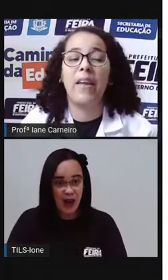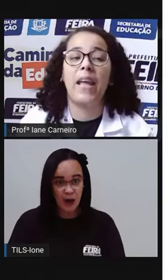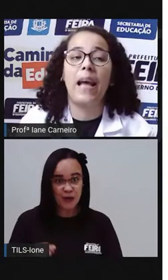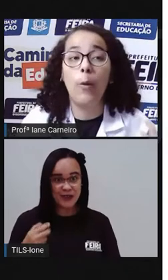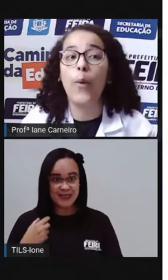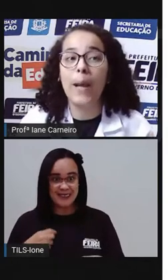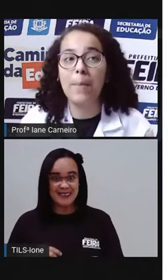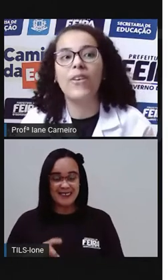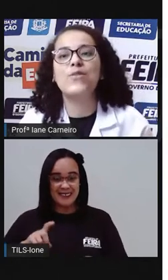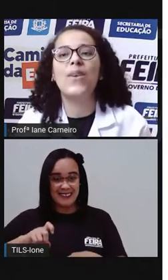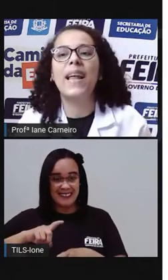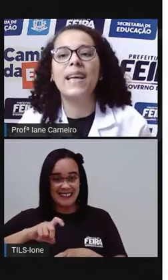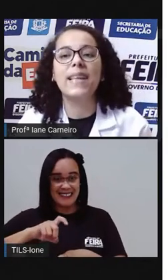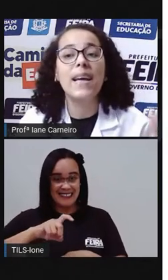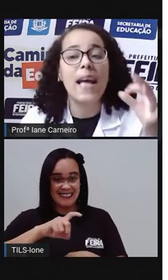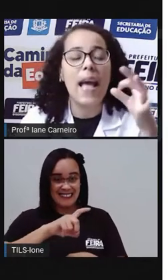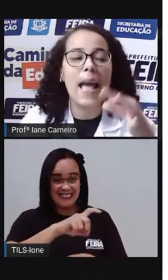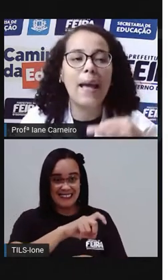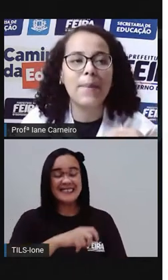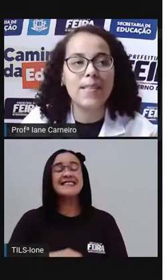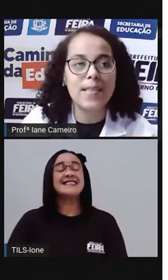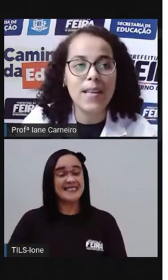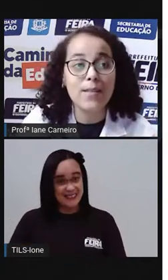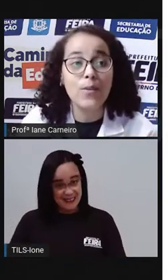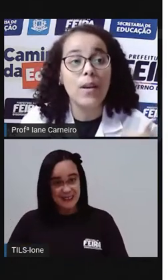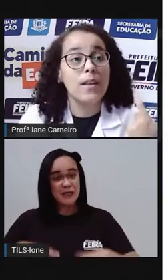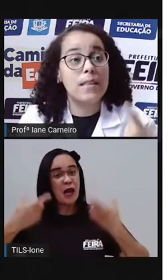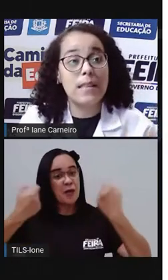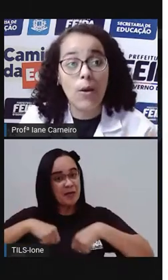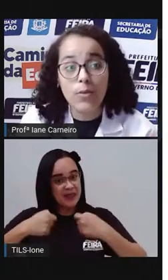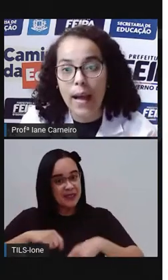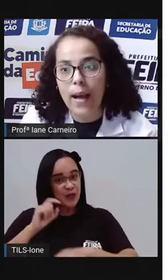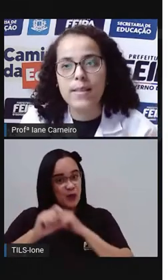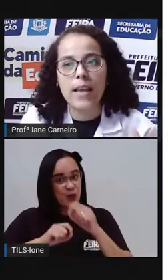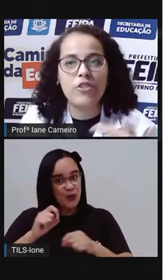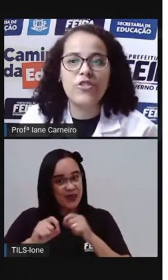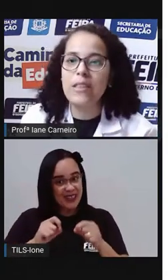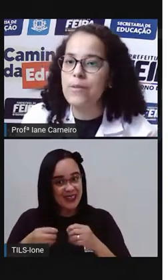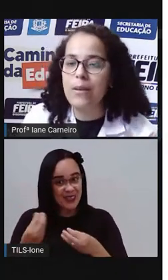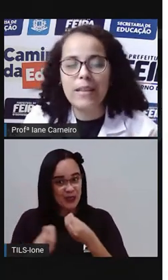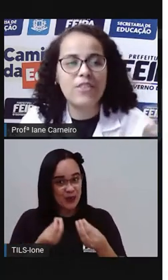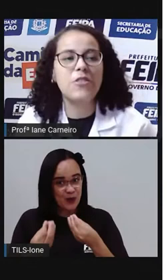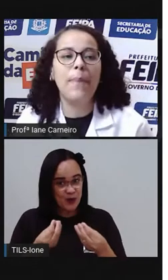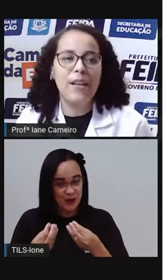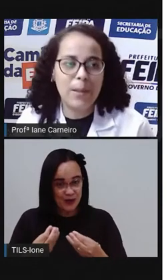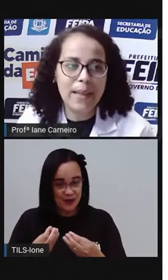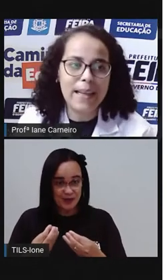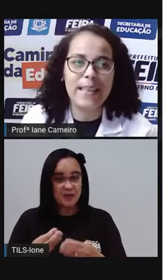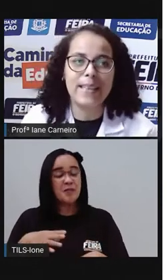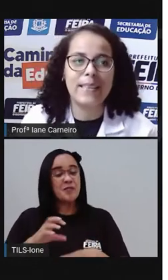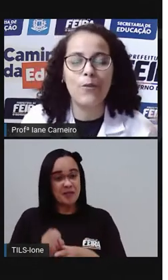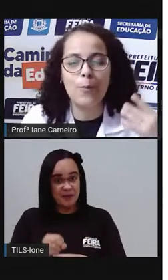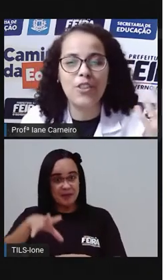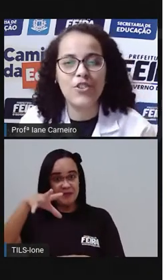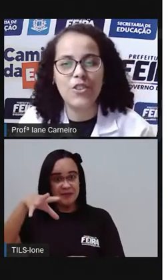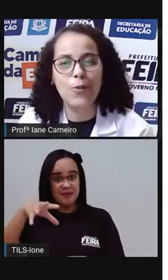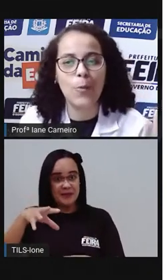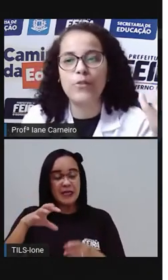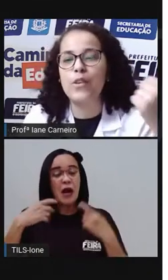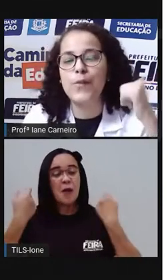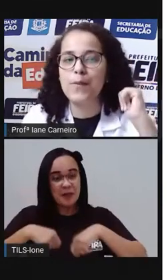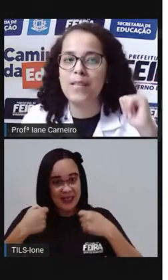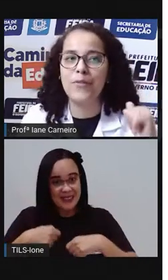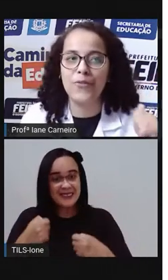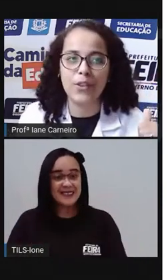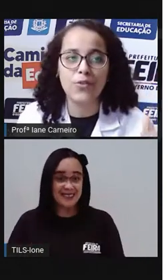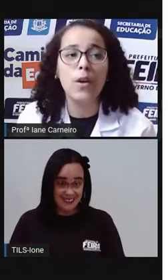E o poema faz um alerta. É preciso saltar. Se a gente não saltar, a gente perde na brincadeira. O objetivo, como